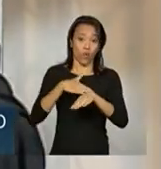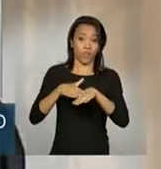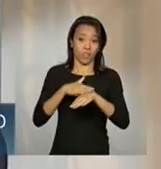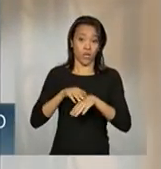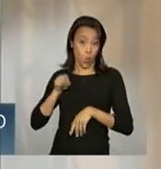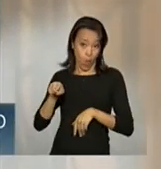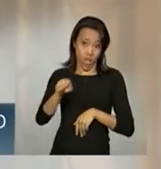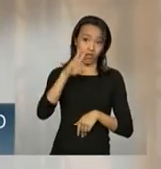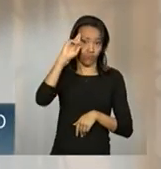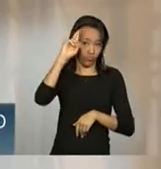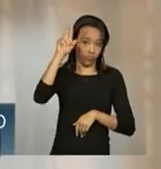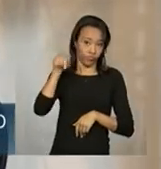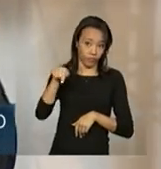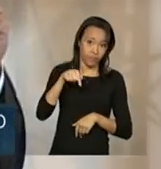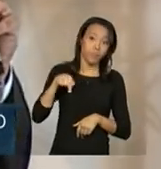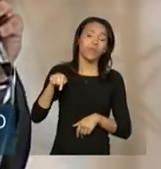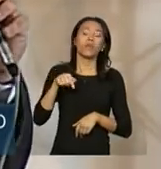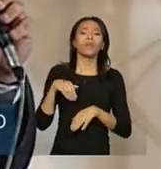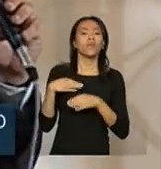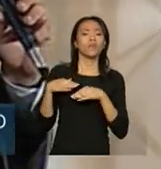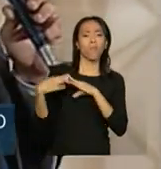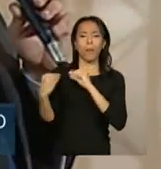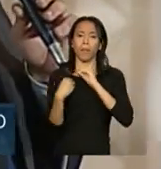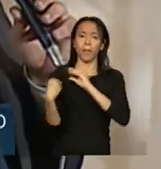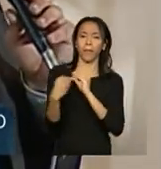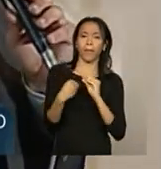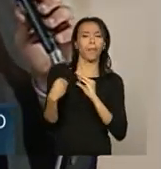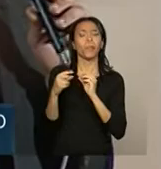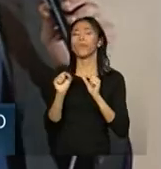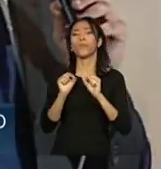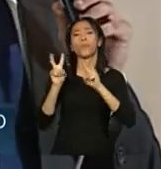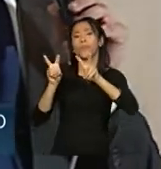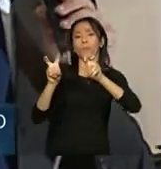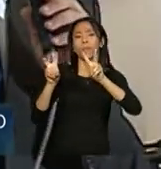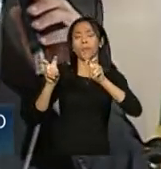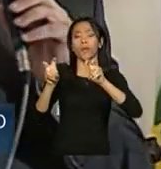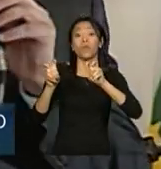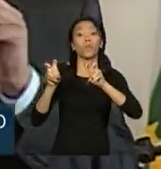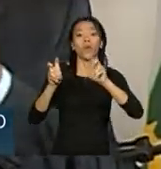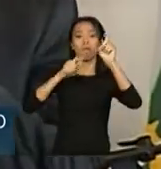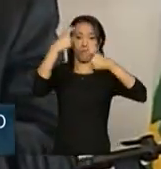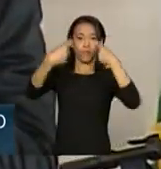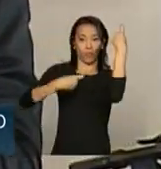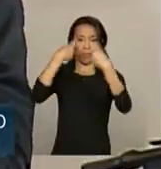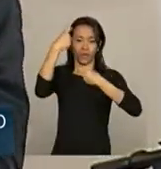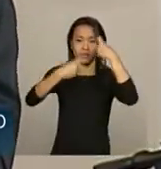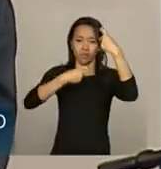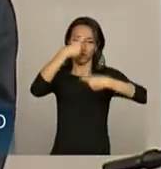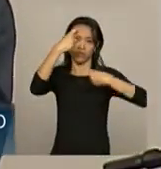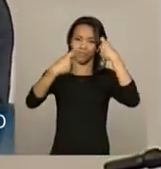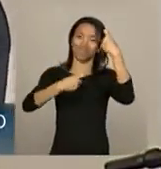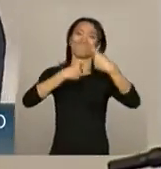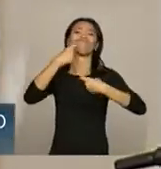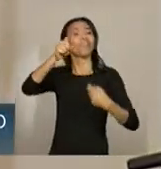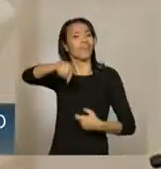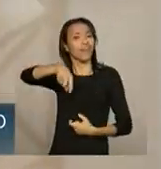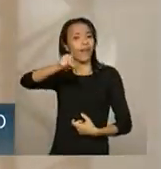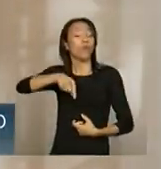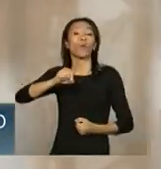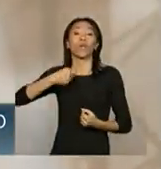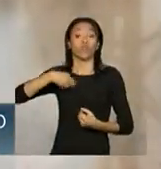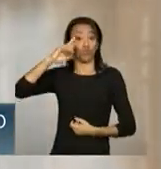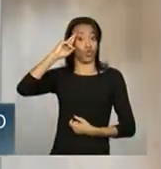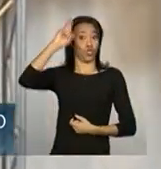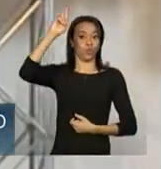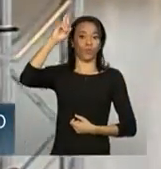Médicos e comentando com eles a preocupação que é de um diretor